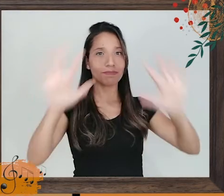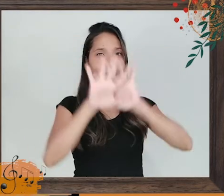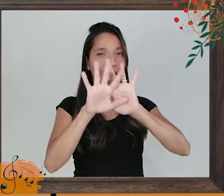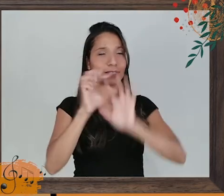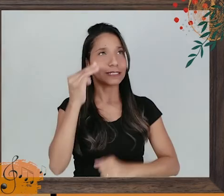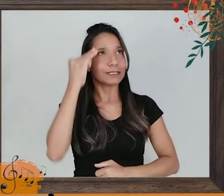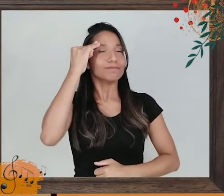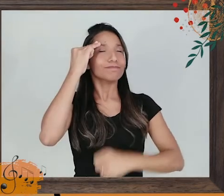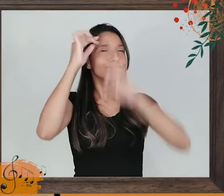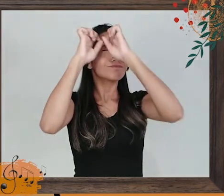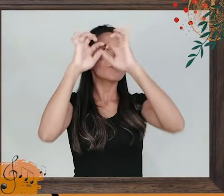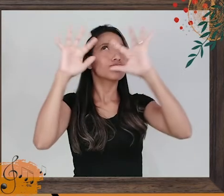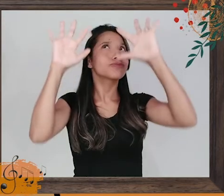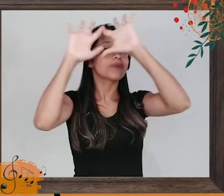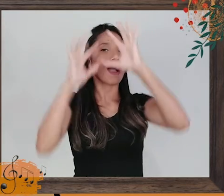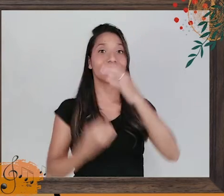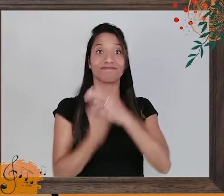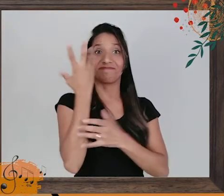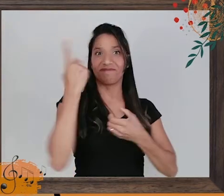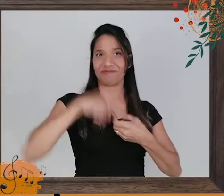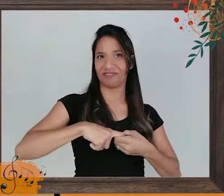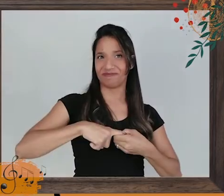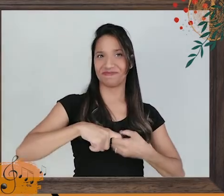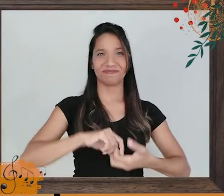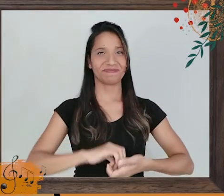vários sentidos podem despertá-la.